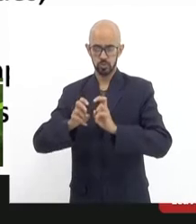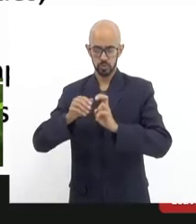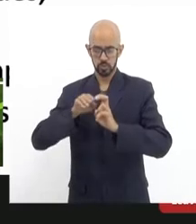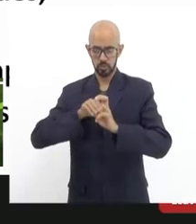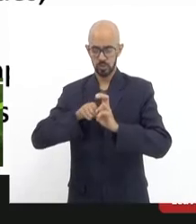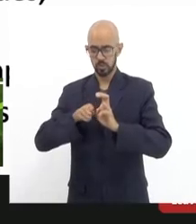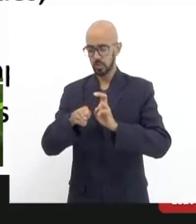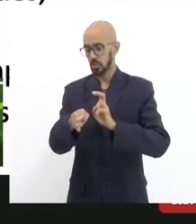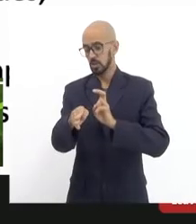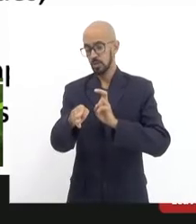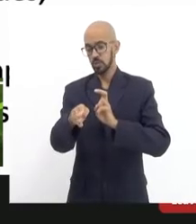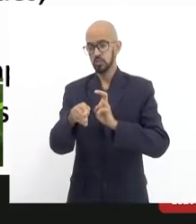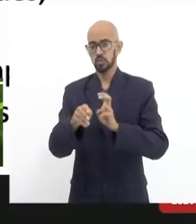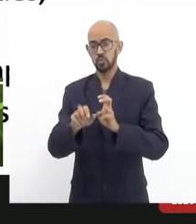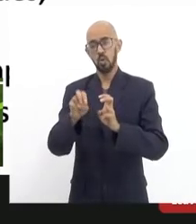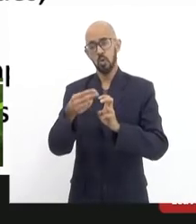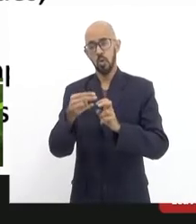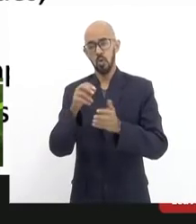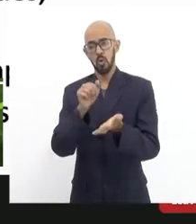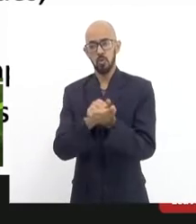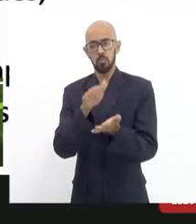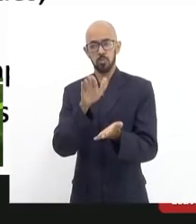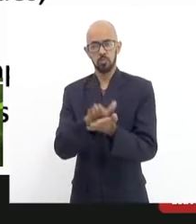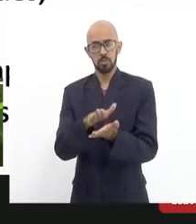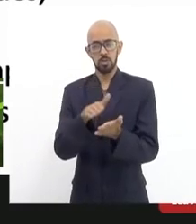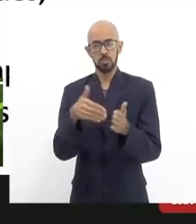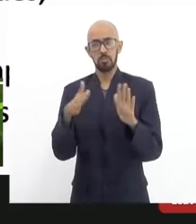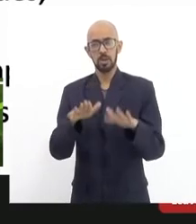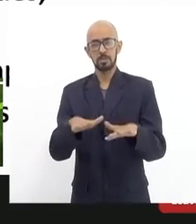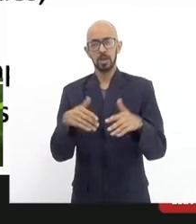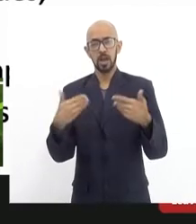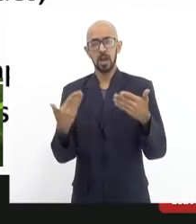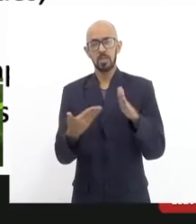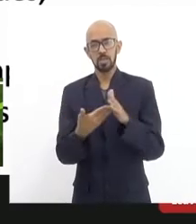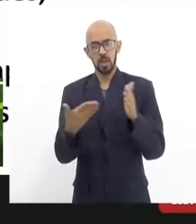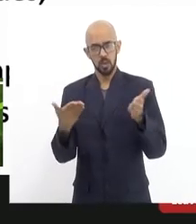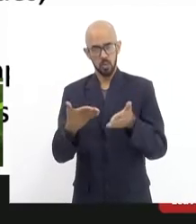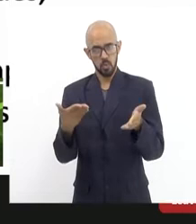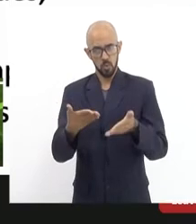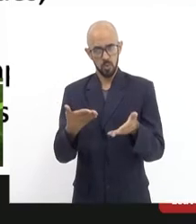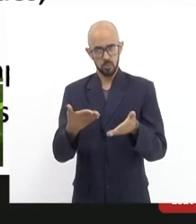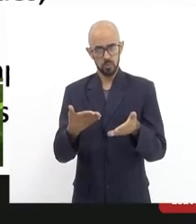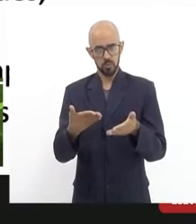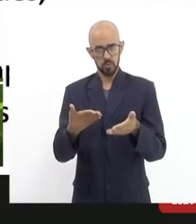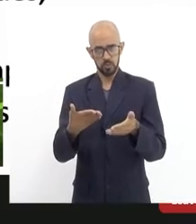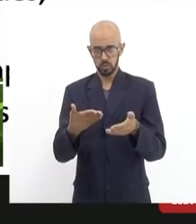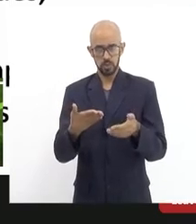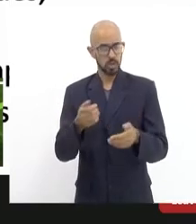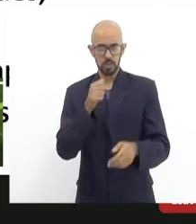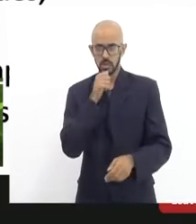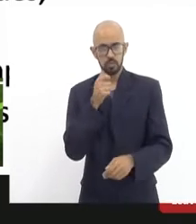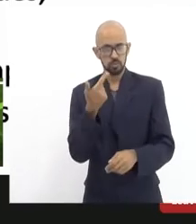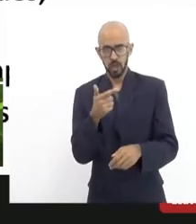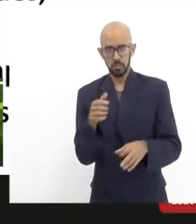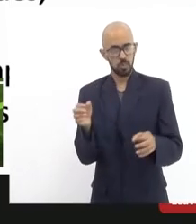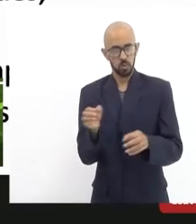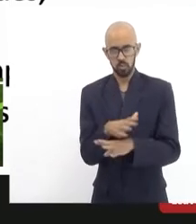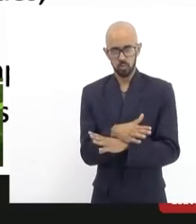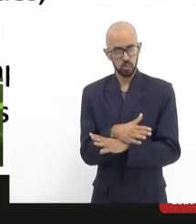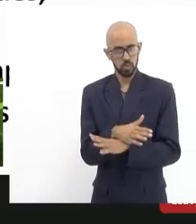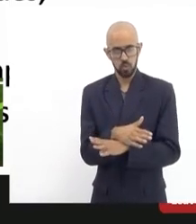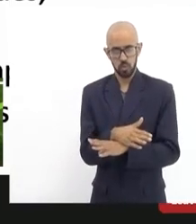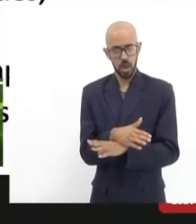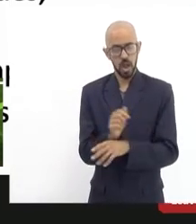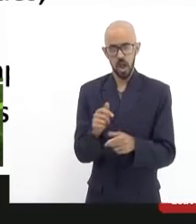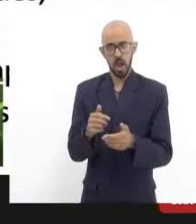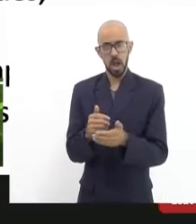Hoje em dia, parte disso, ainda hoje em dia, parte disso está executado. A maior parte não está